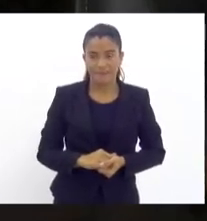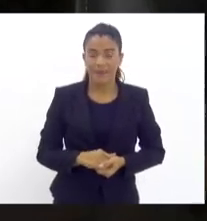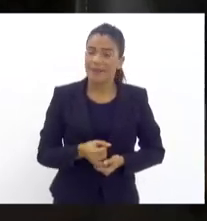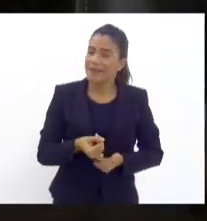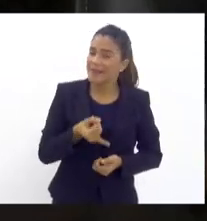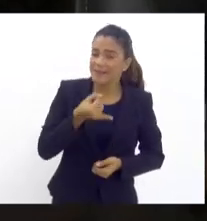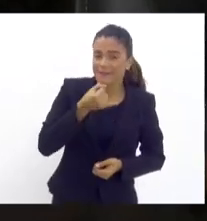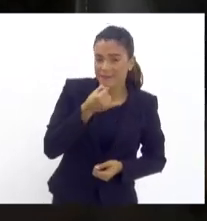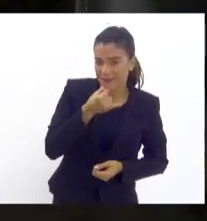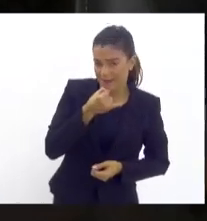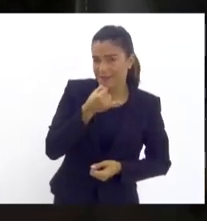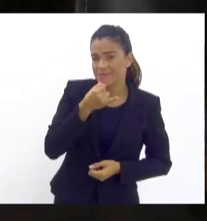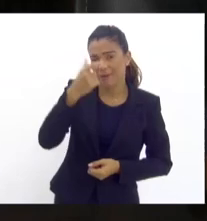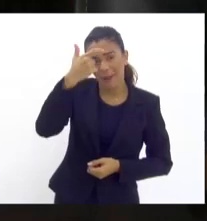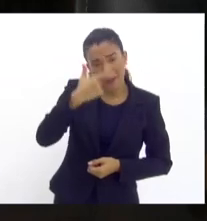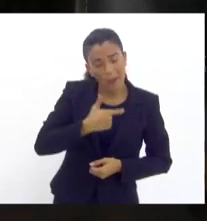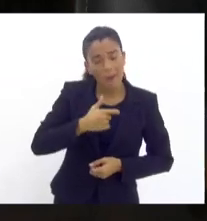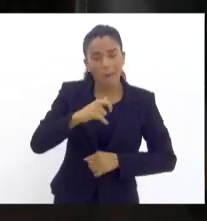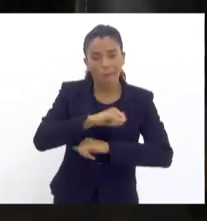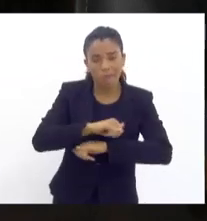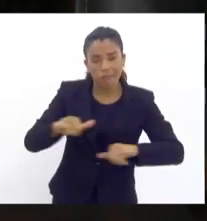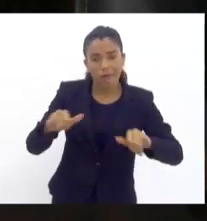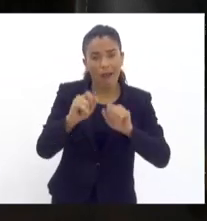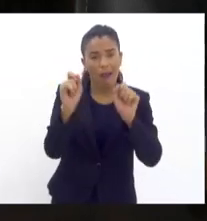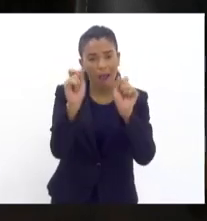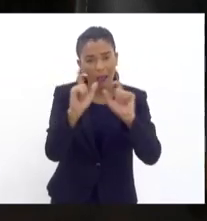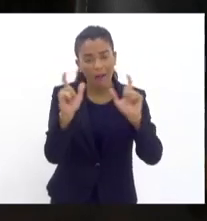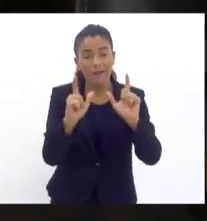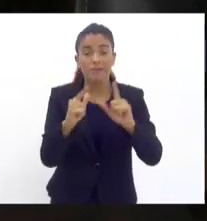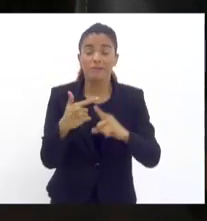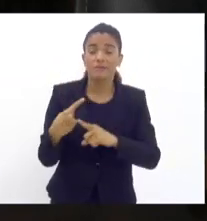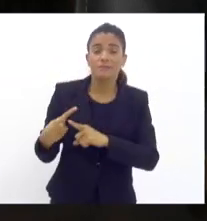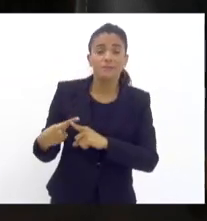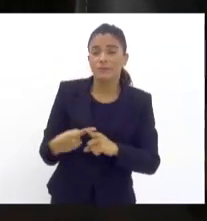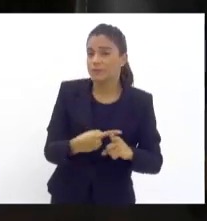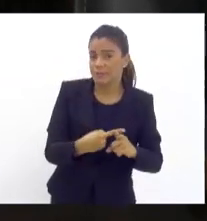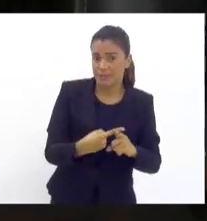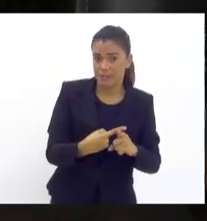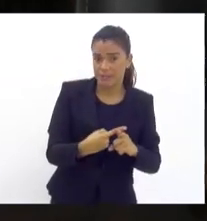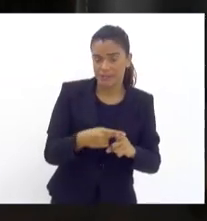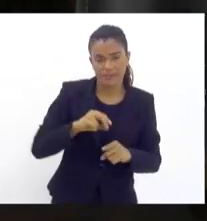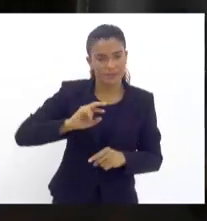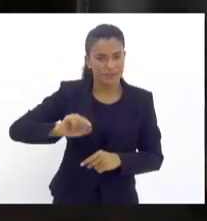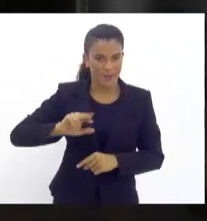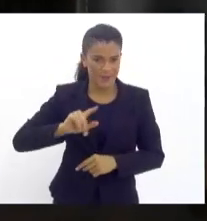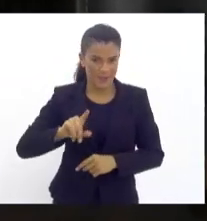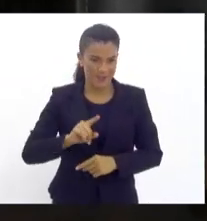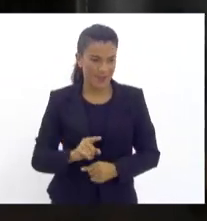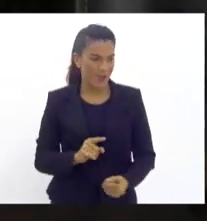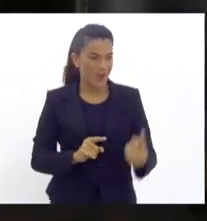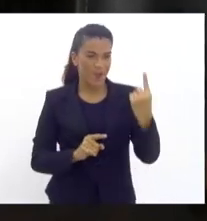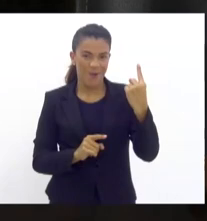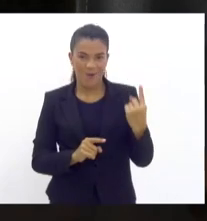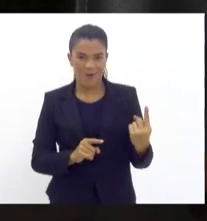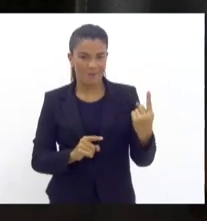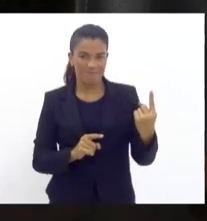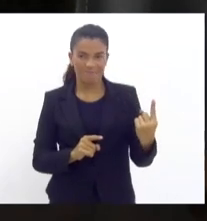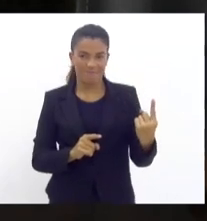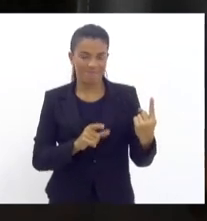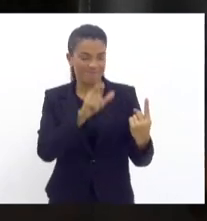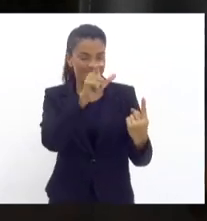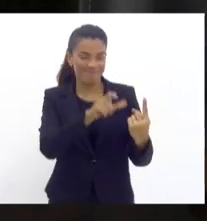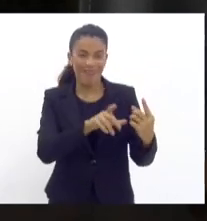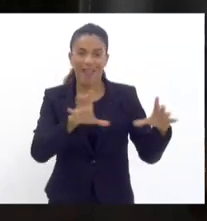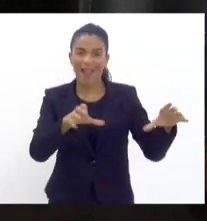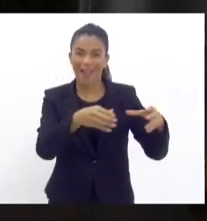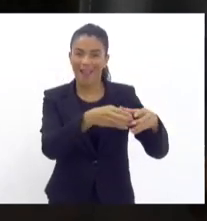Infelizmente, tenho que fazer esse alerta porque isso não é apenas para uma determinada classe